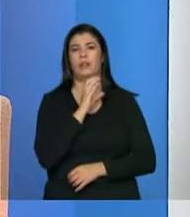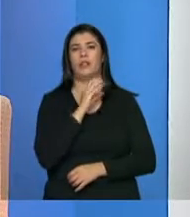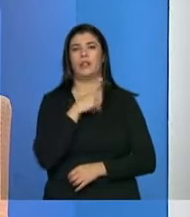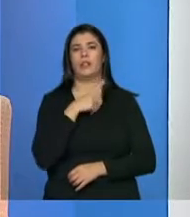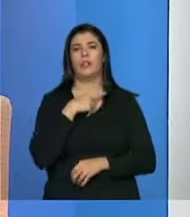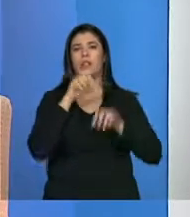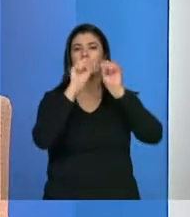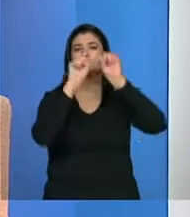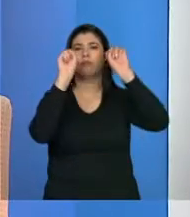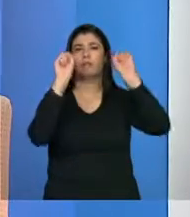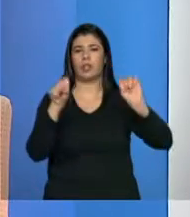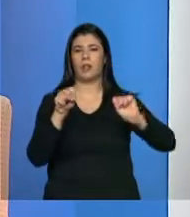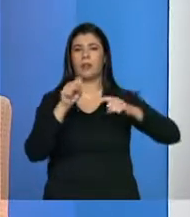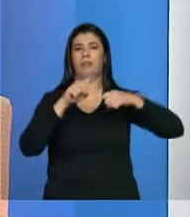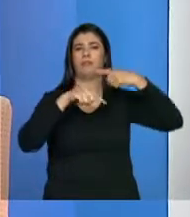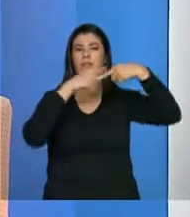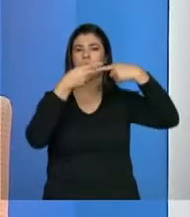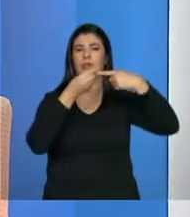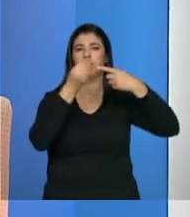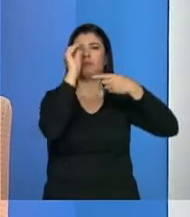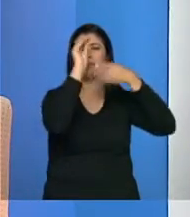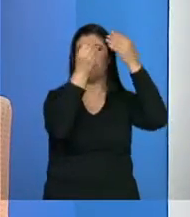automático, é importante dizer isso, né?